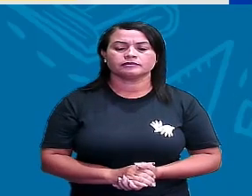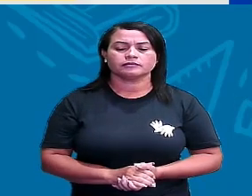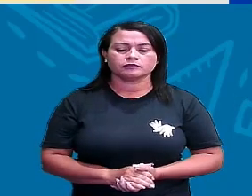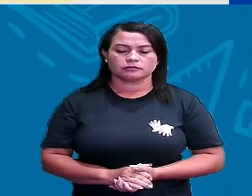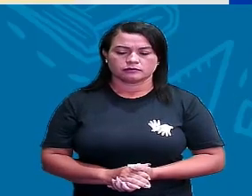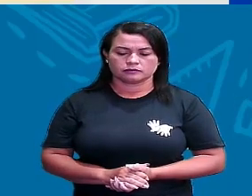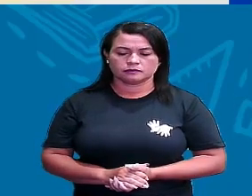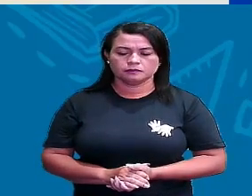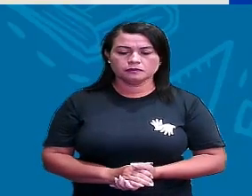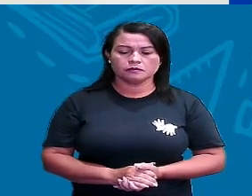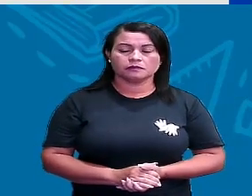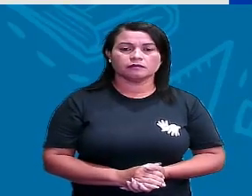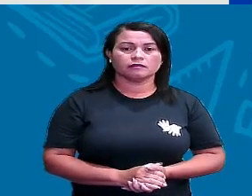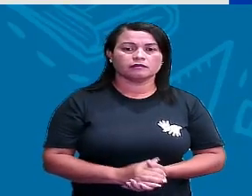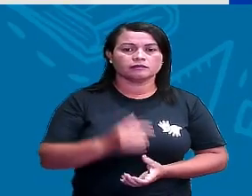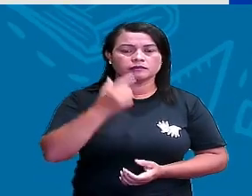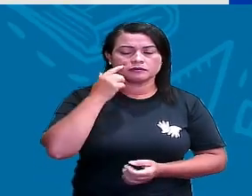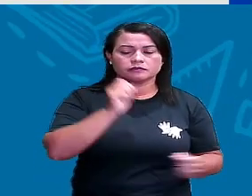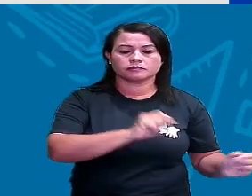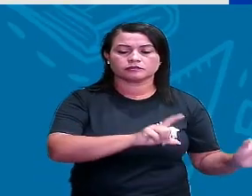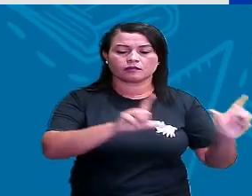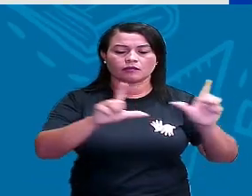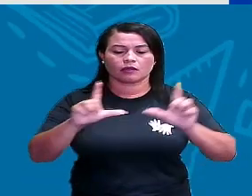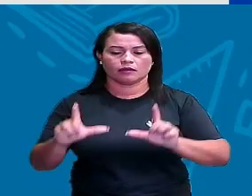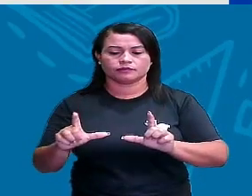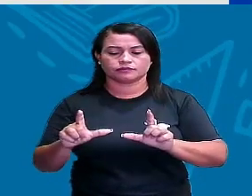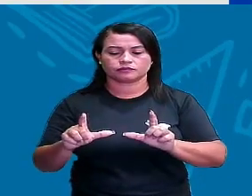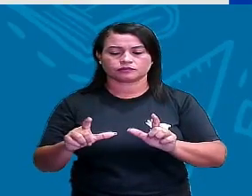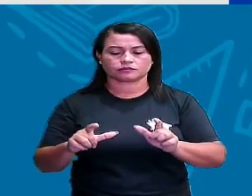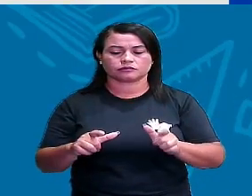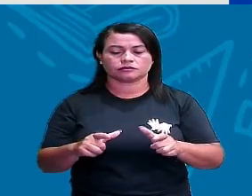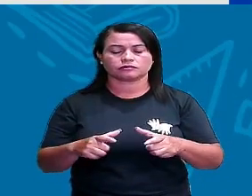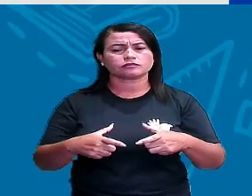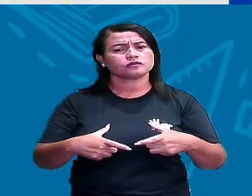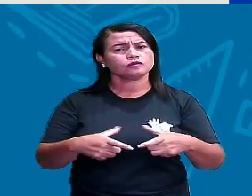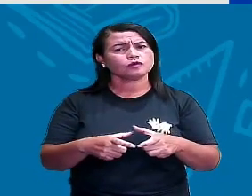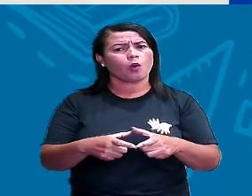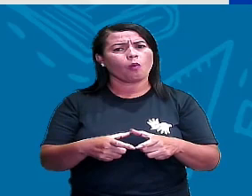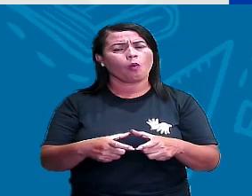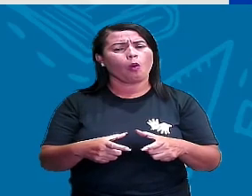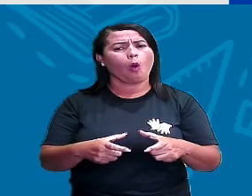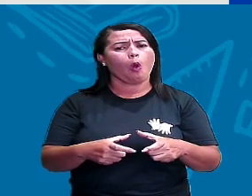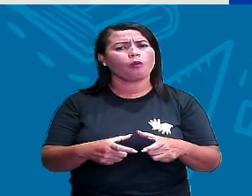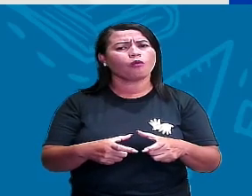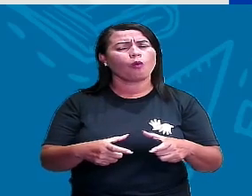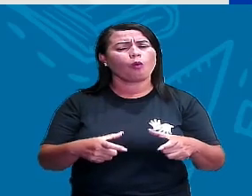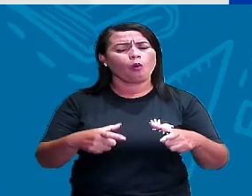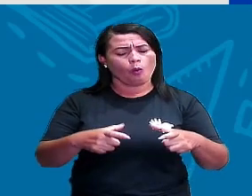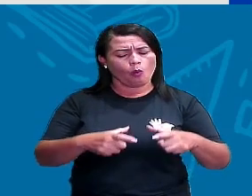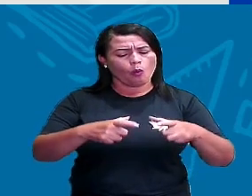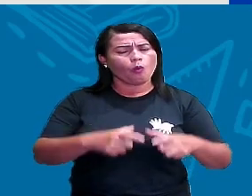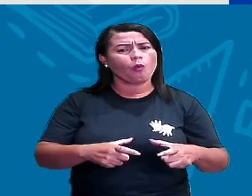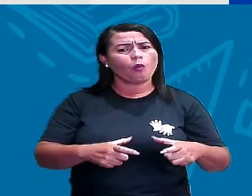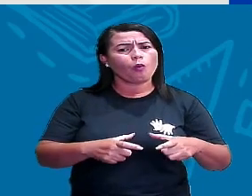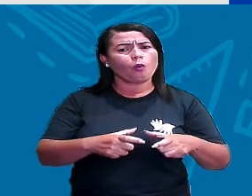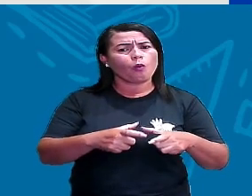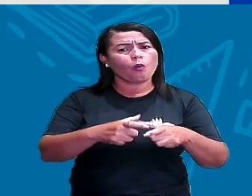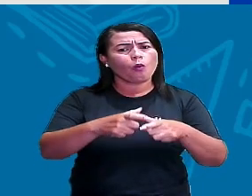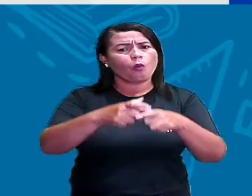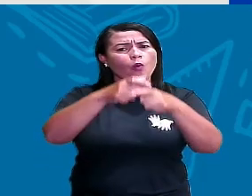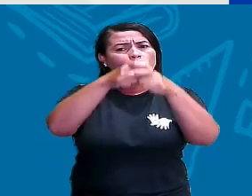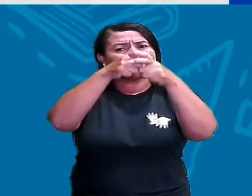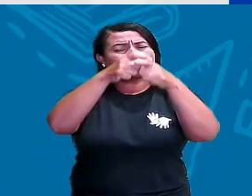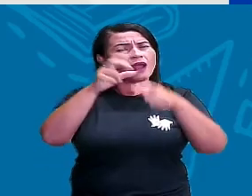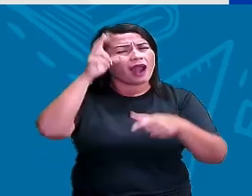Vamos pra mais um sólido geométrico. O cone. O cone você pode lembrar lá daqueles cones de